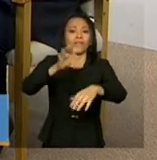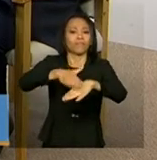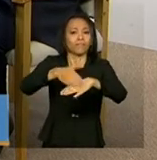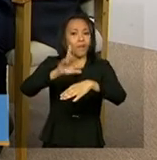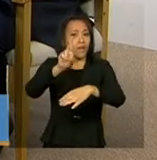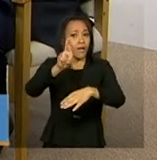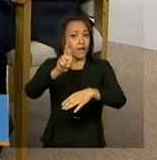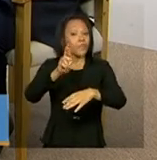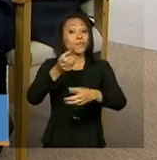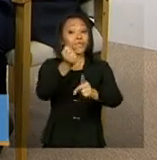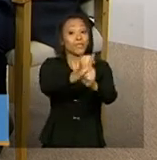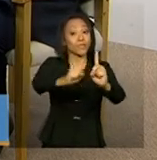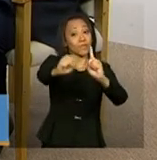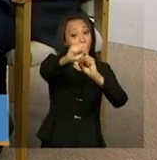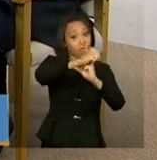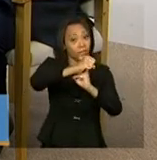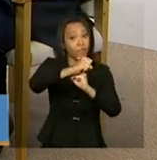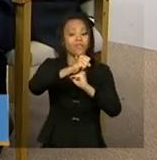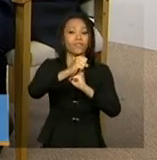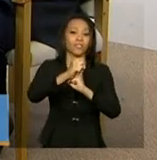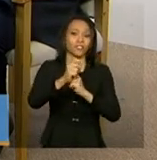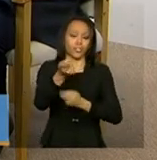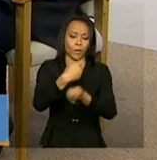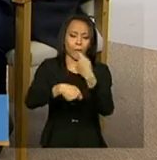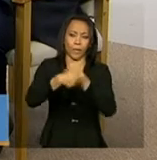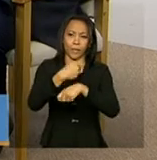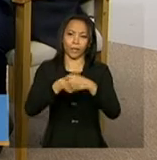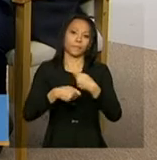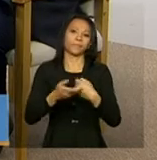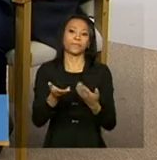da sociedade na gestão do programa.